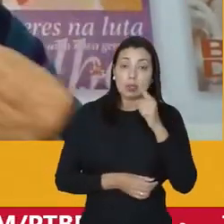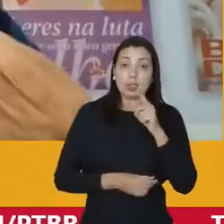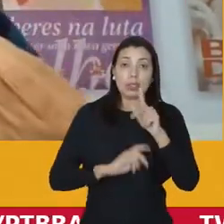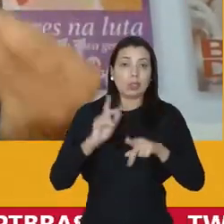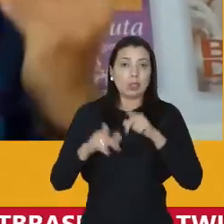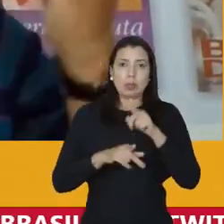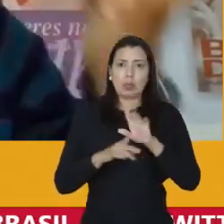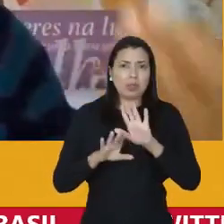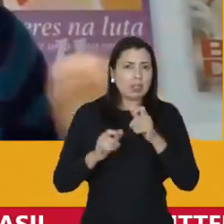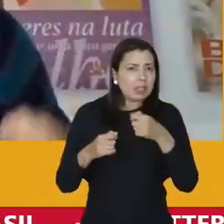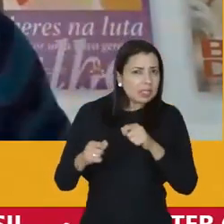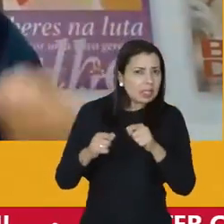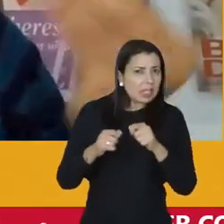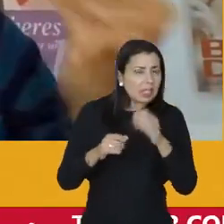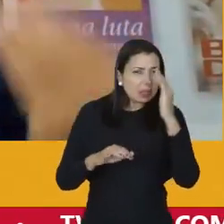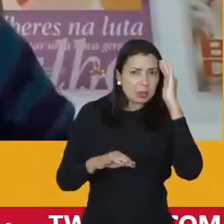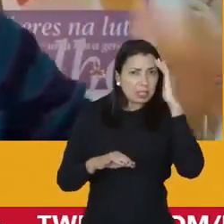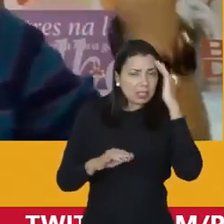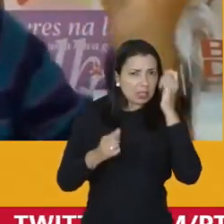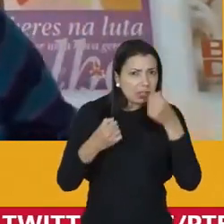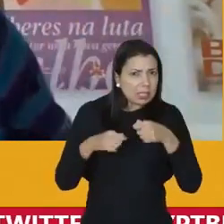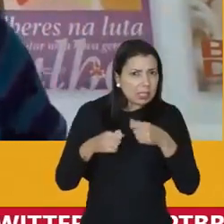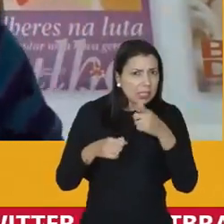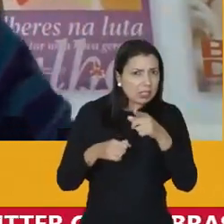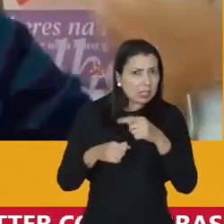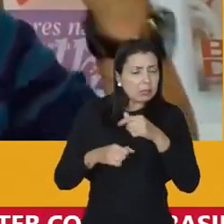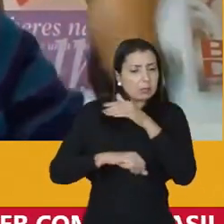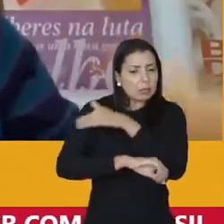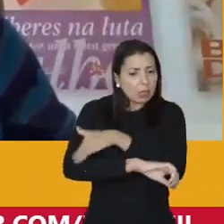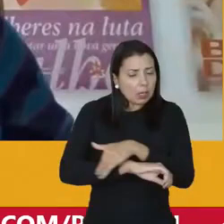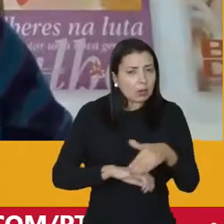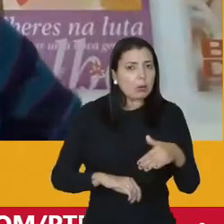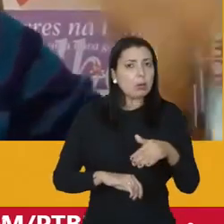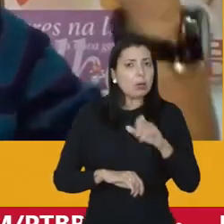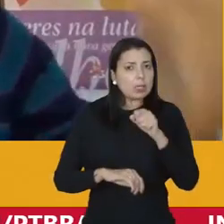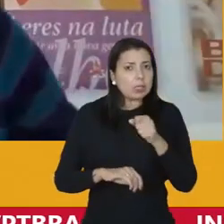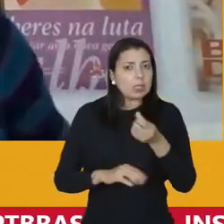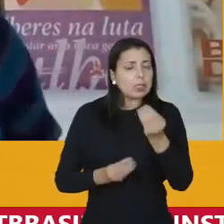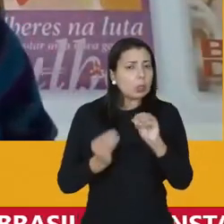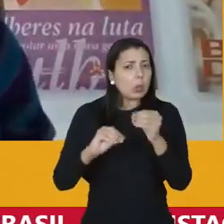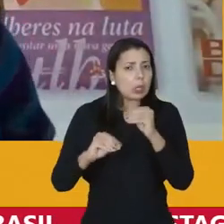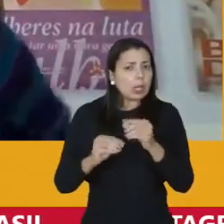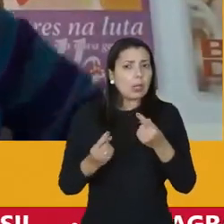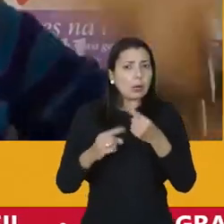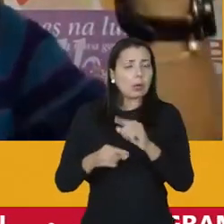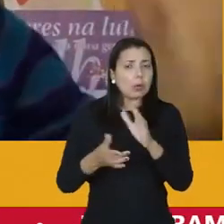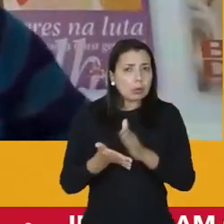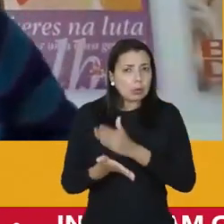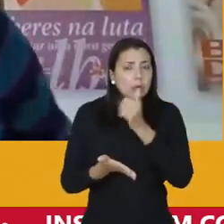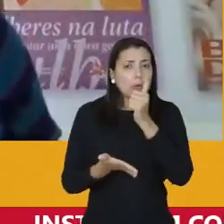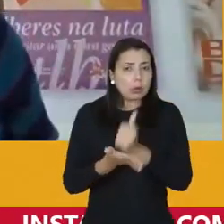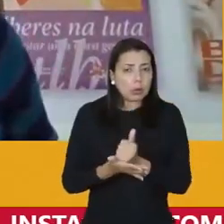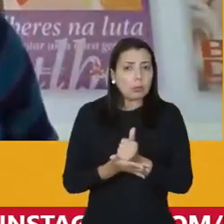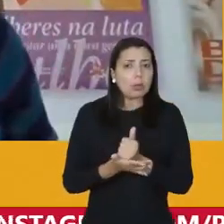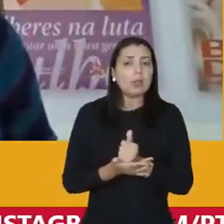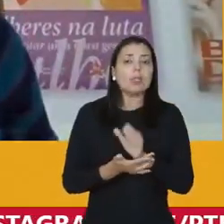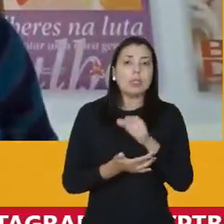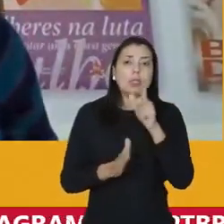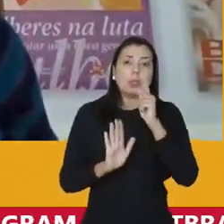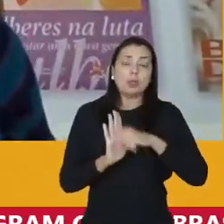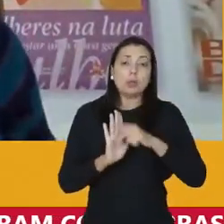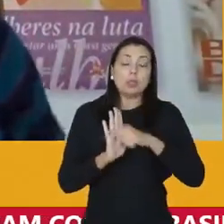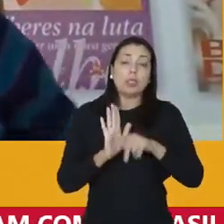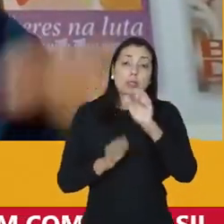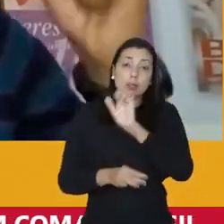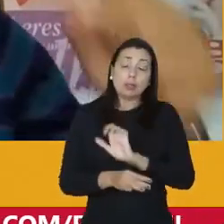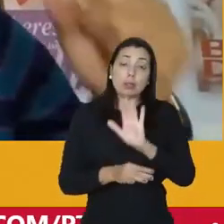o povo não necessariamente compreendeu a necessidade dele ir para a rua dele se colocar dele ser contra o golpe dele defender esse projeto de